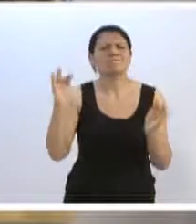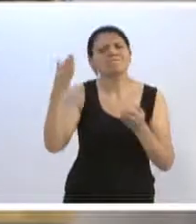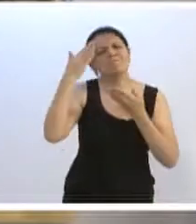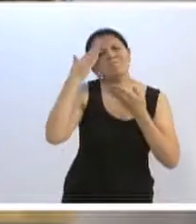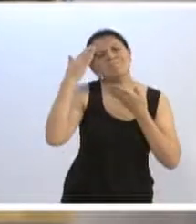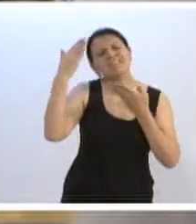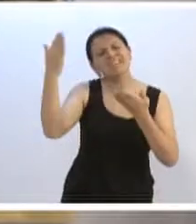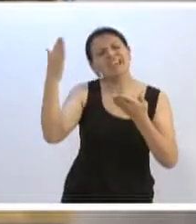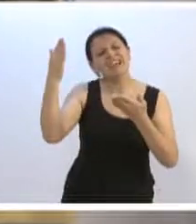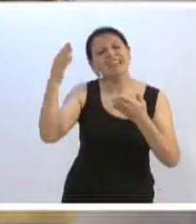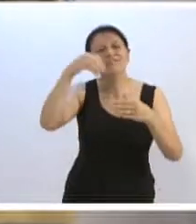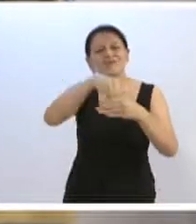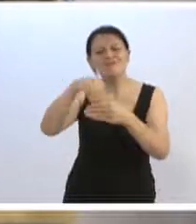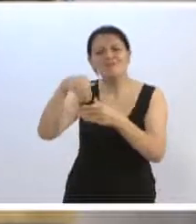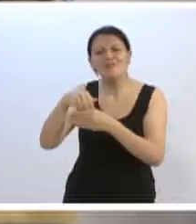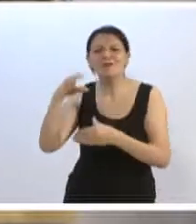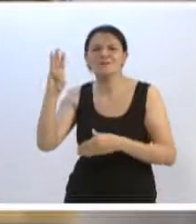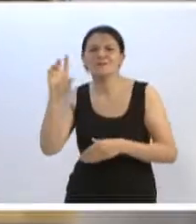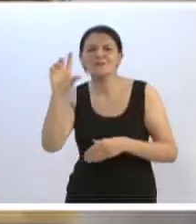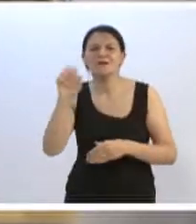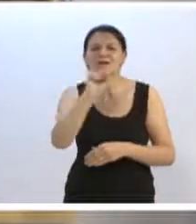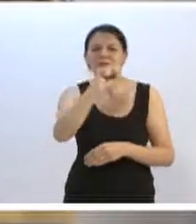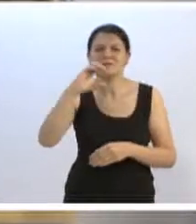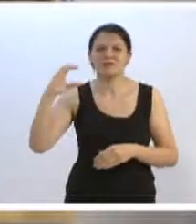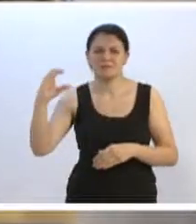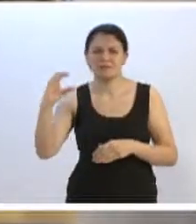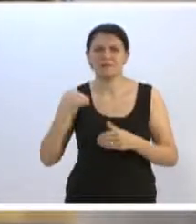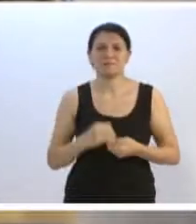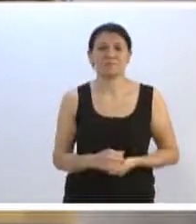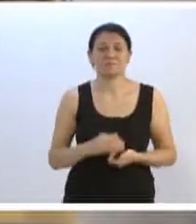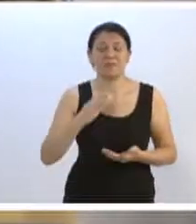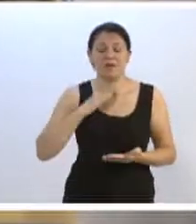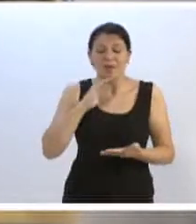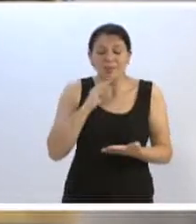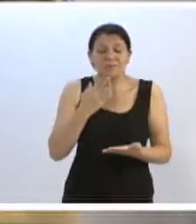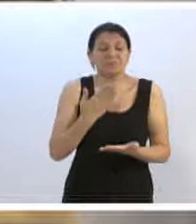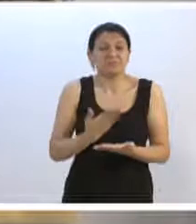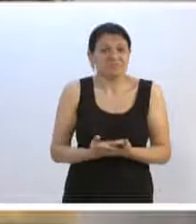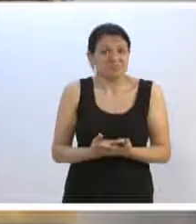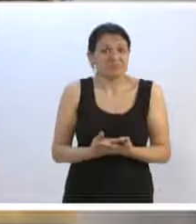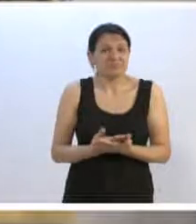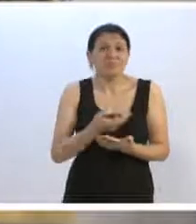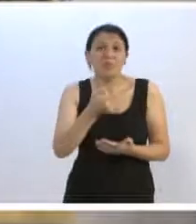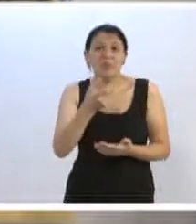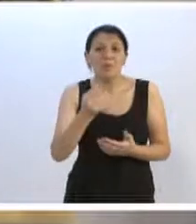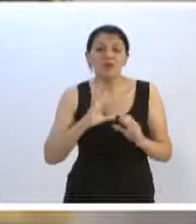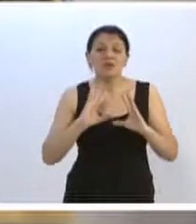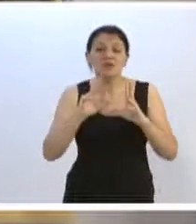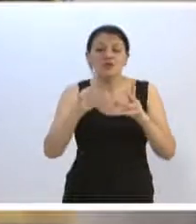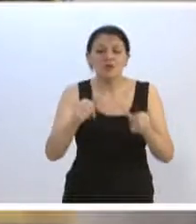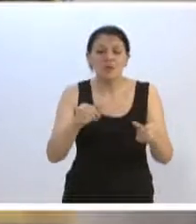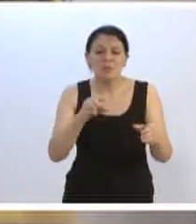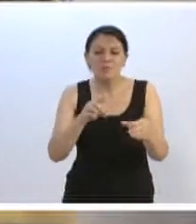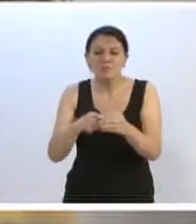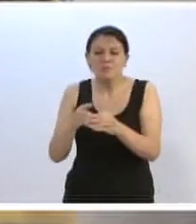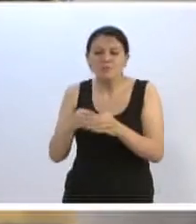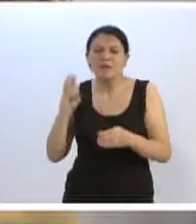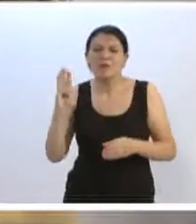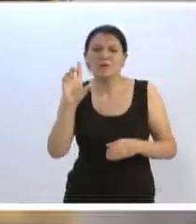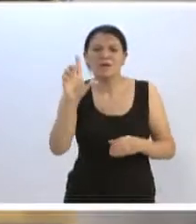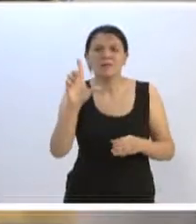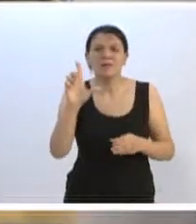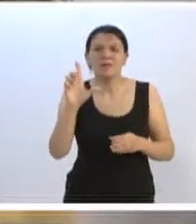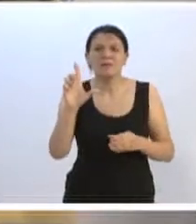recebi em Blumenau e região e em toda Santa Catarina, pois fiquei impressionado de ver que em quase todos os municípios catarinenses recebemos votos